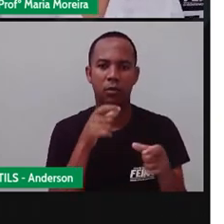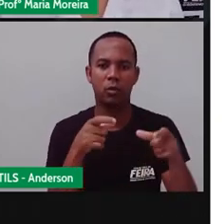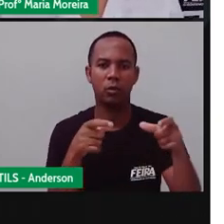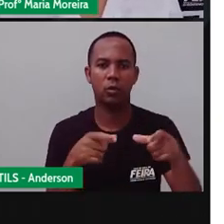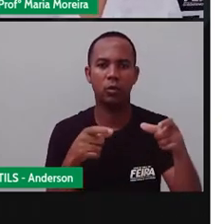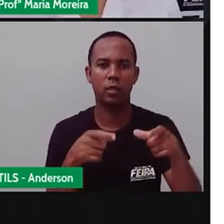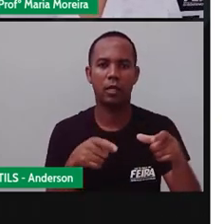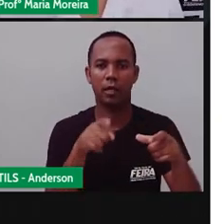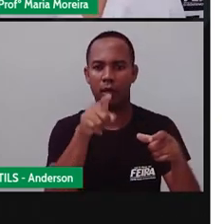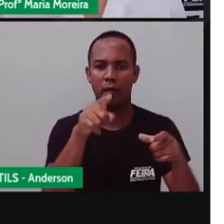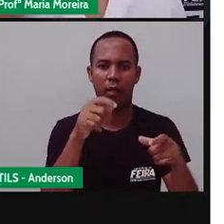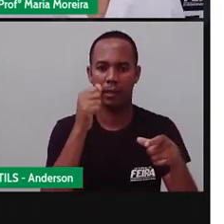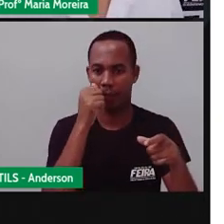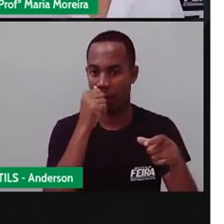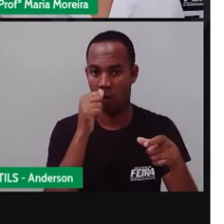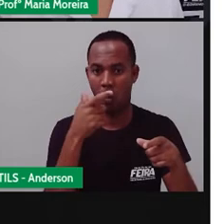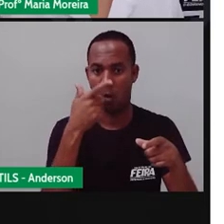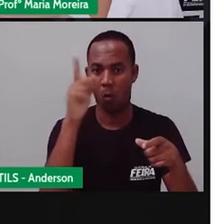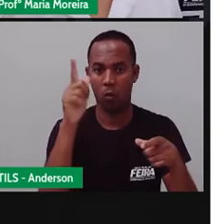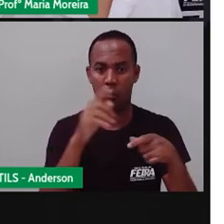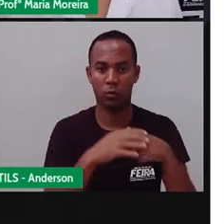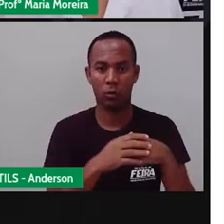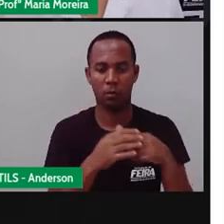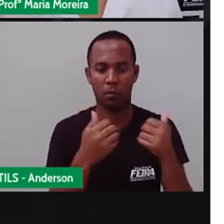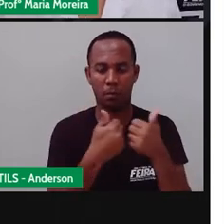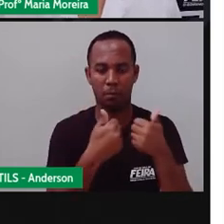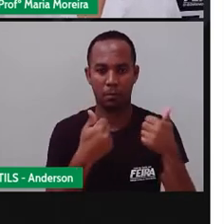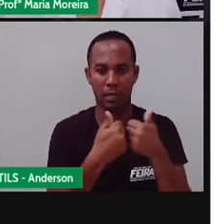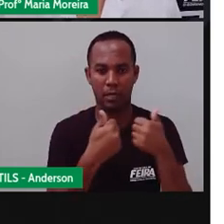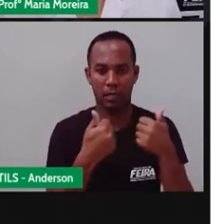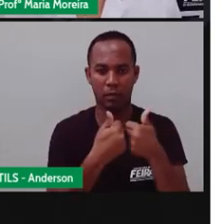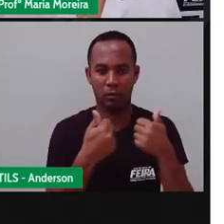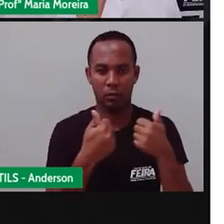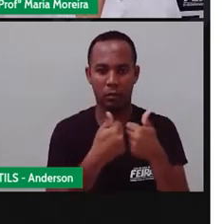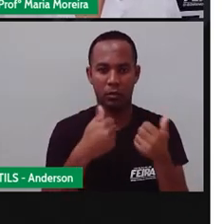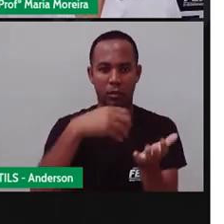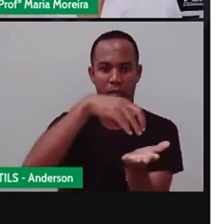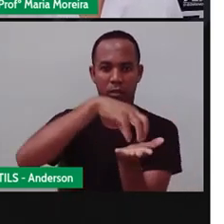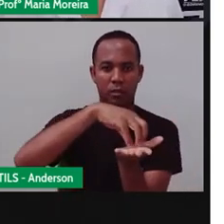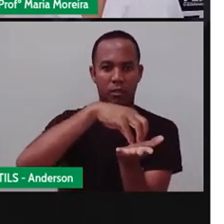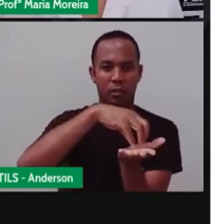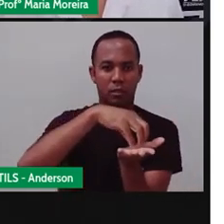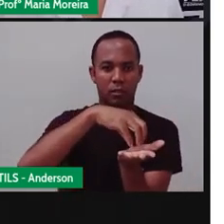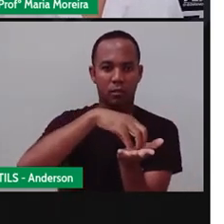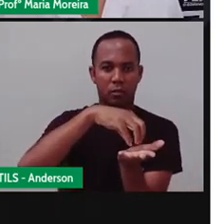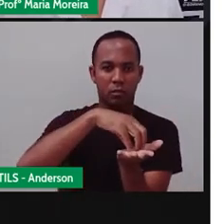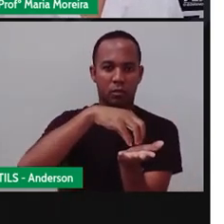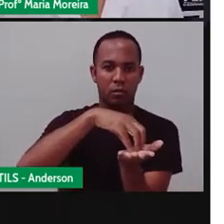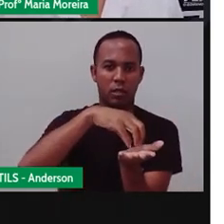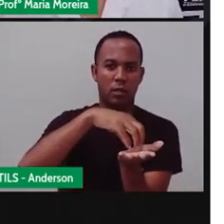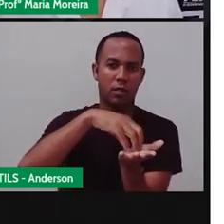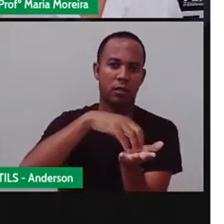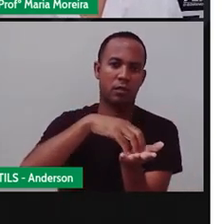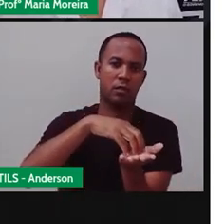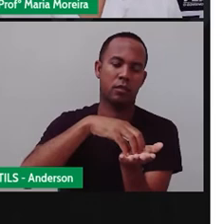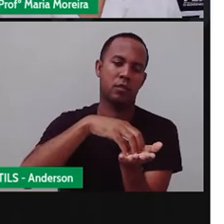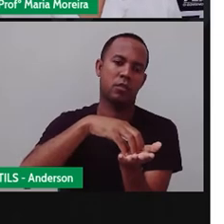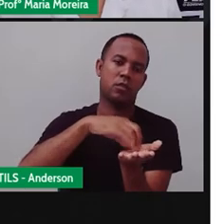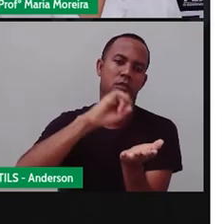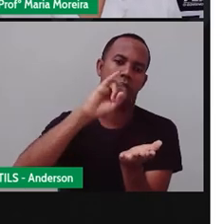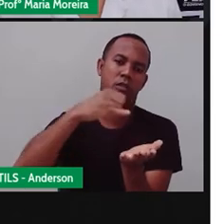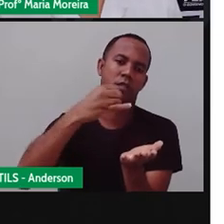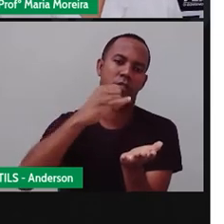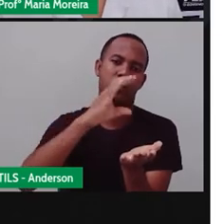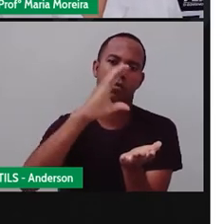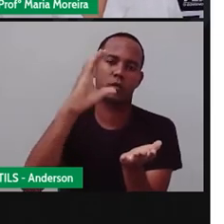Jardim Cruzeiro, né? Que é um bairro que é próximo ao centro da cidade. Deixa eu ver um outro bairro que é